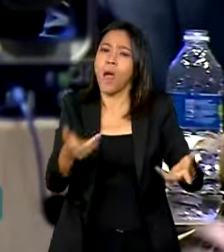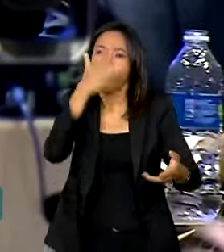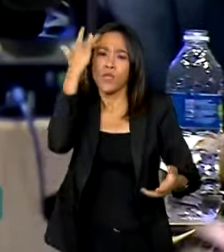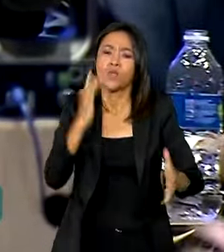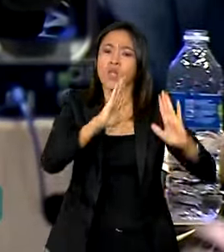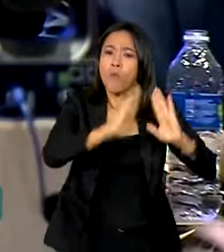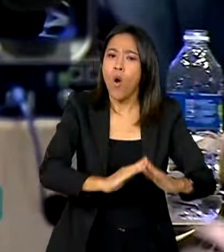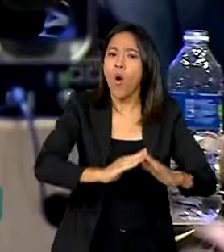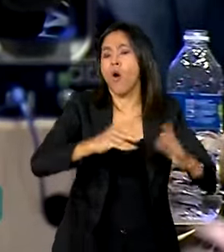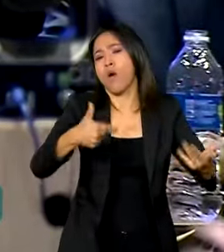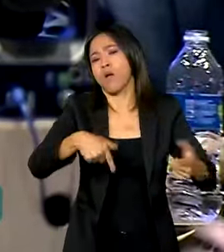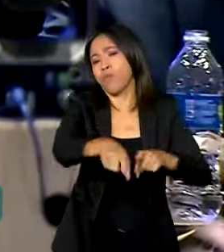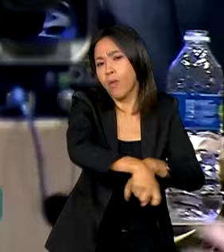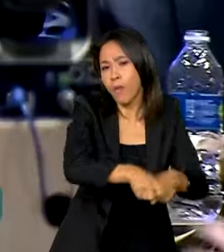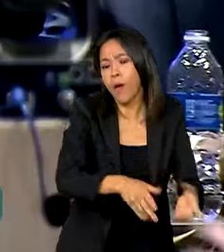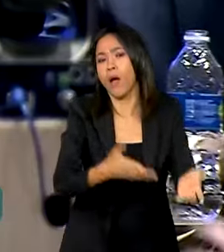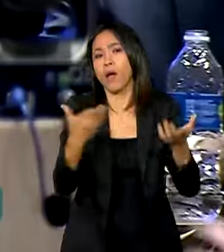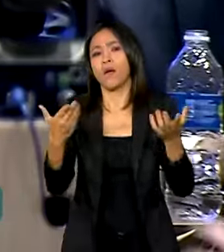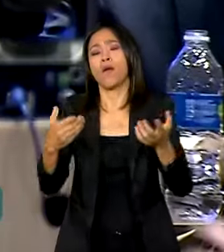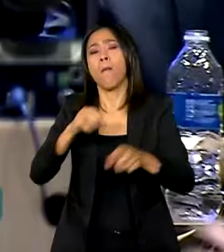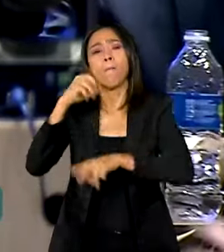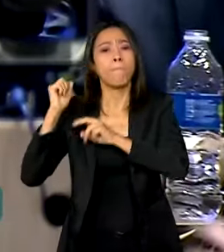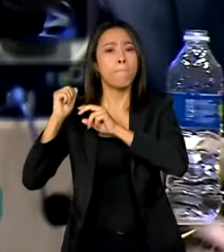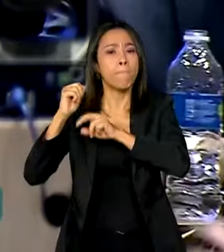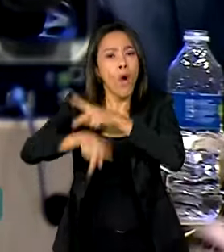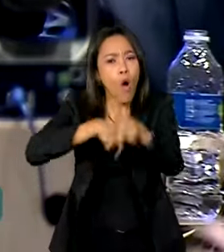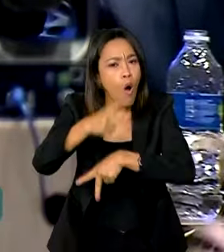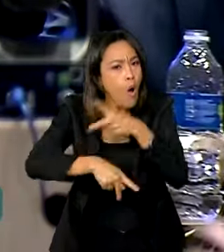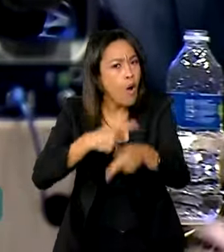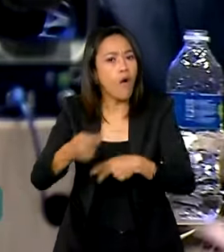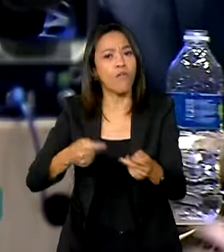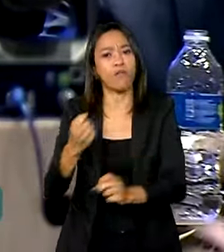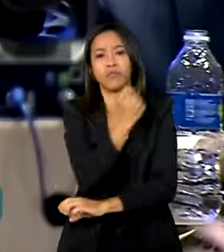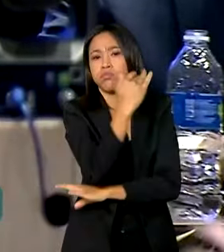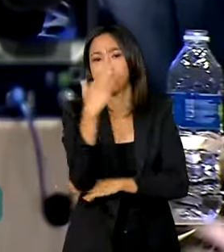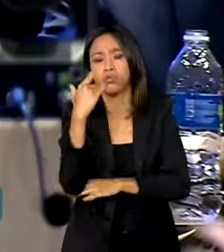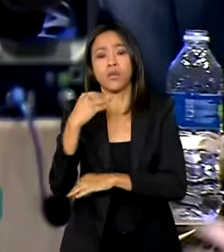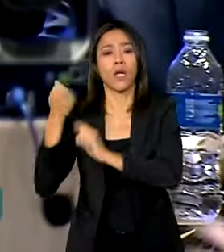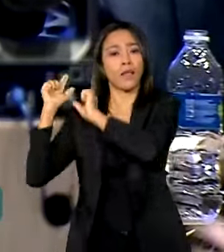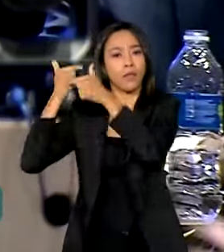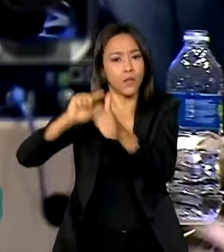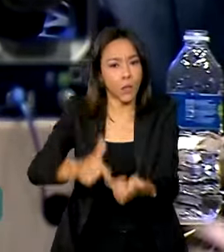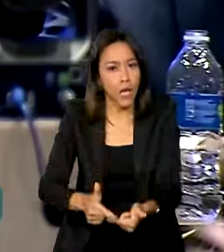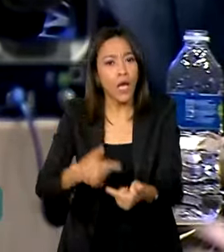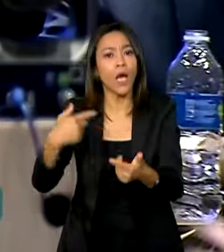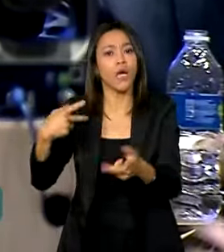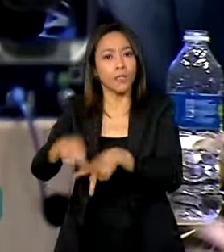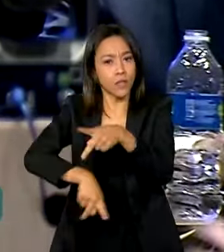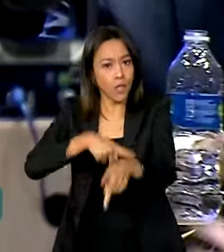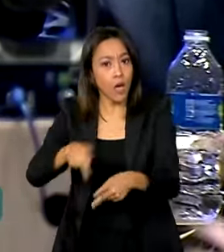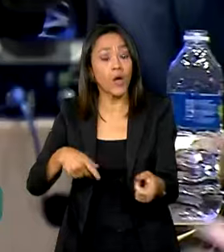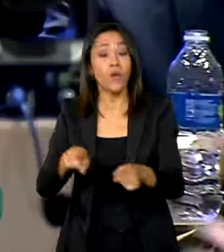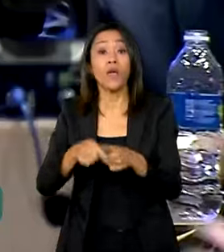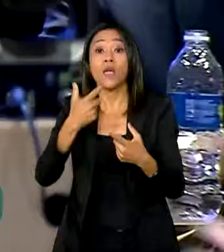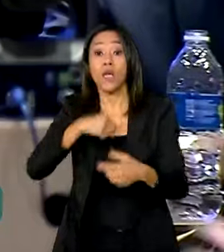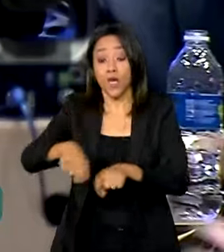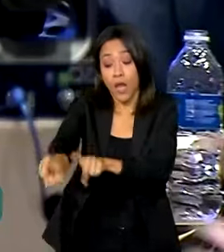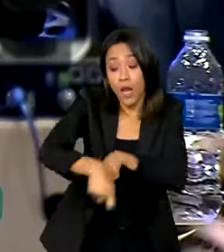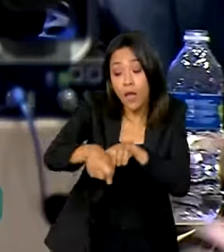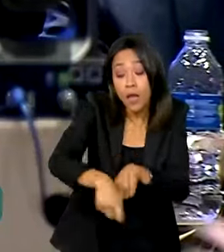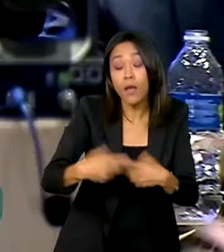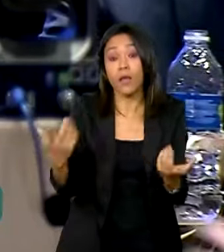indígenas, povos da floresta, comunidades tradicionais, assentados da reforma agrária, pescadores